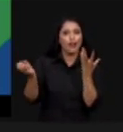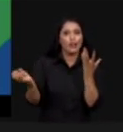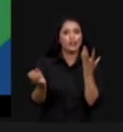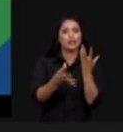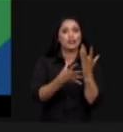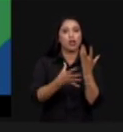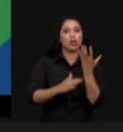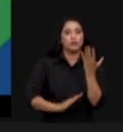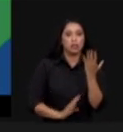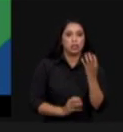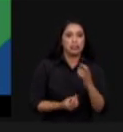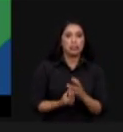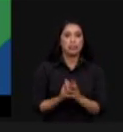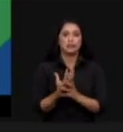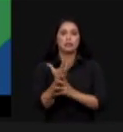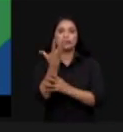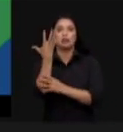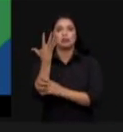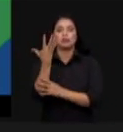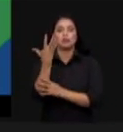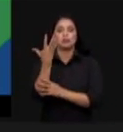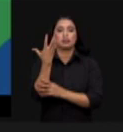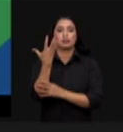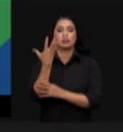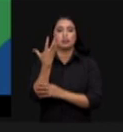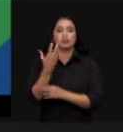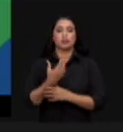se desenvolvam e planta brota do solo